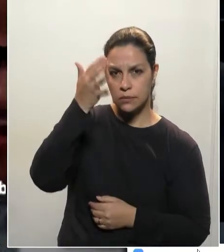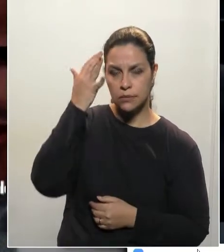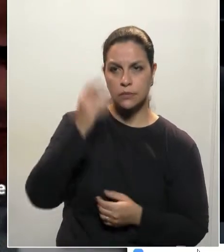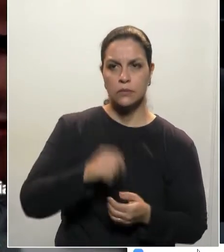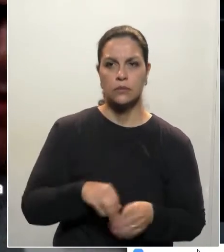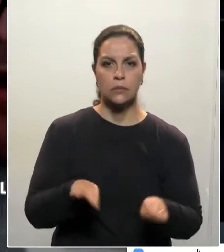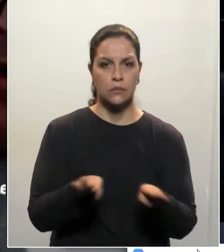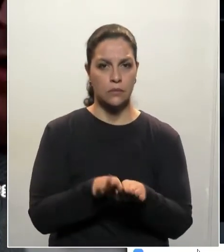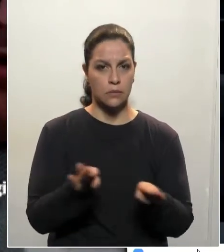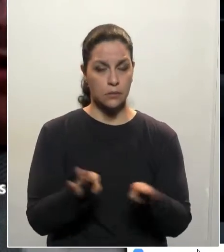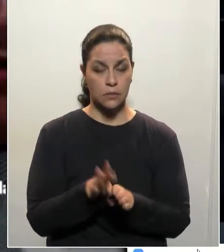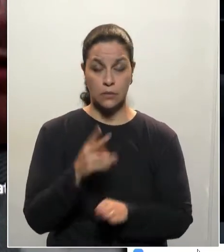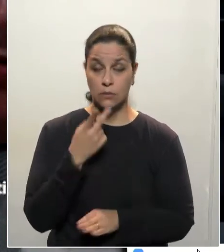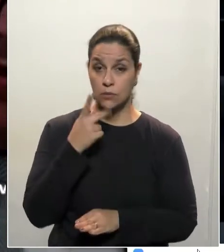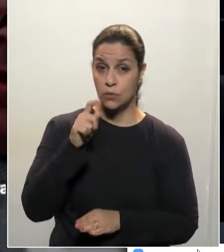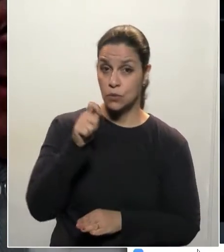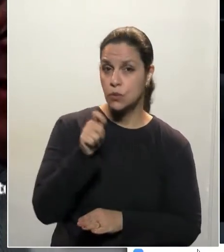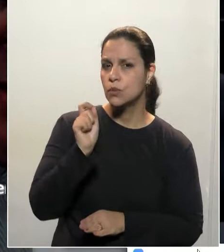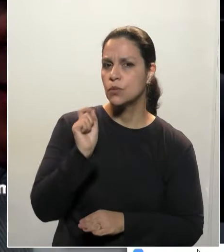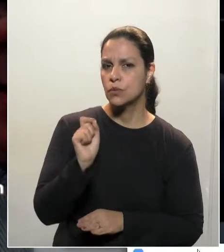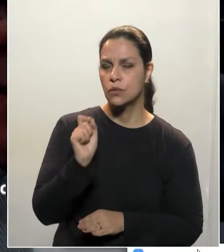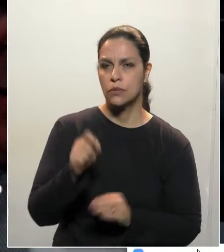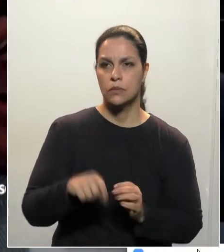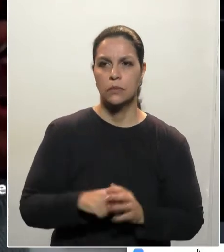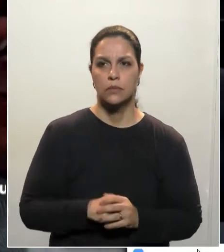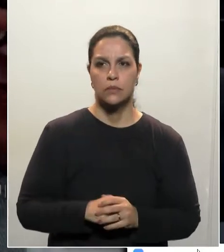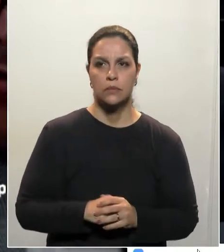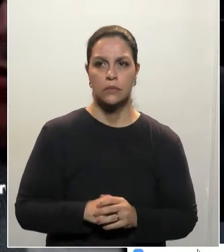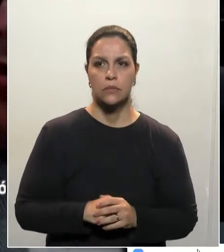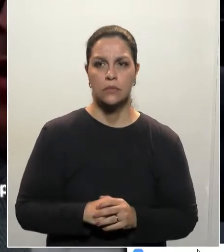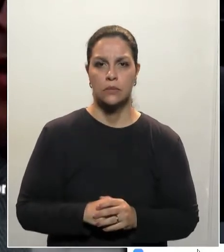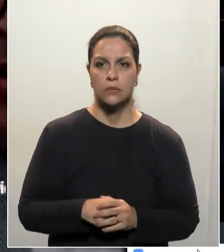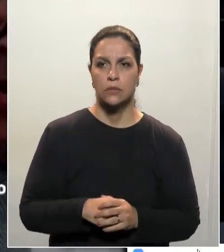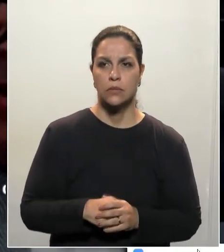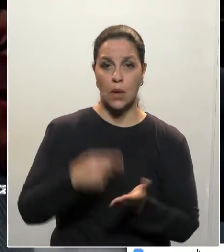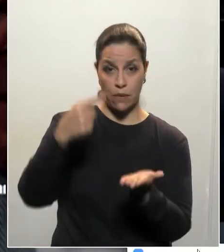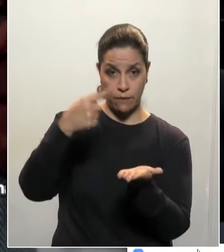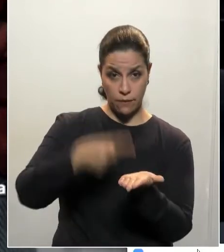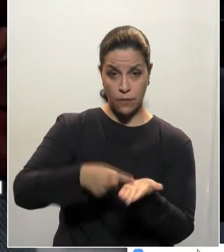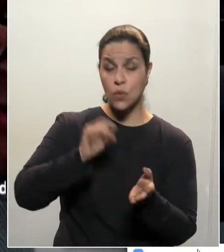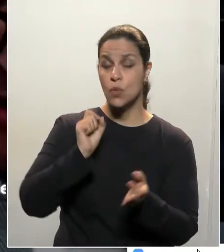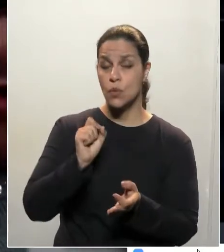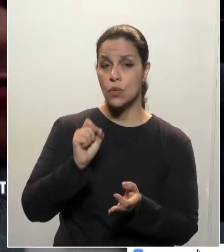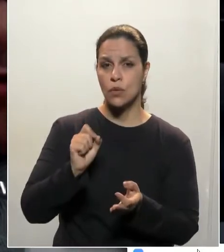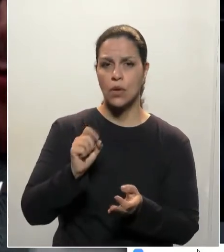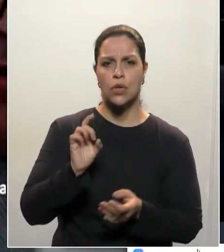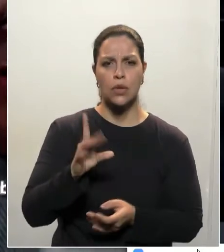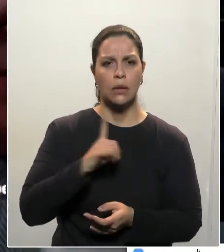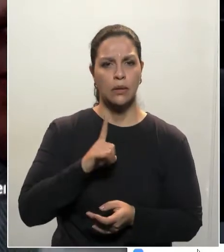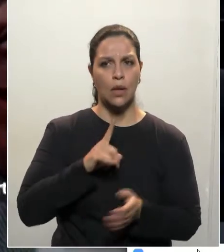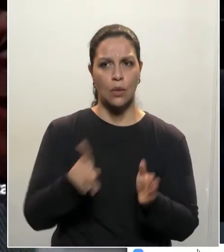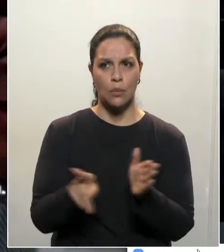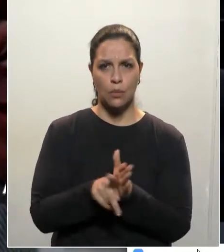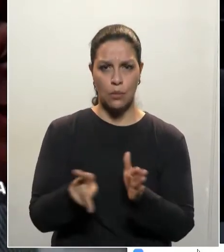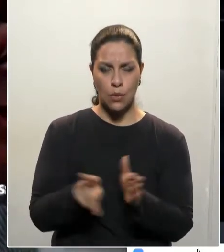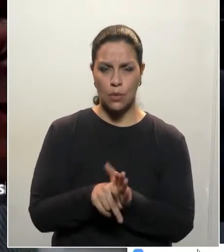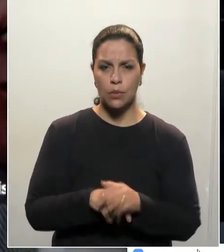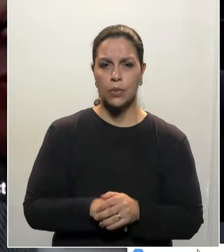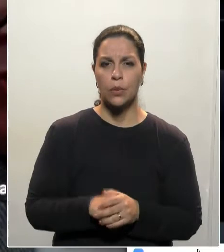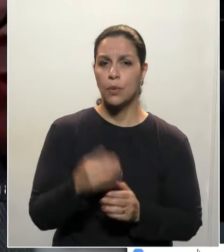gostaria de me reportar e dizer que o fato concreto é que só existe uma suspensão